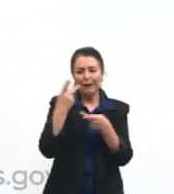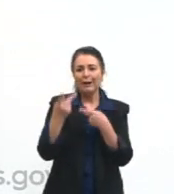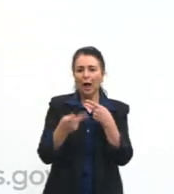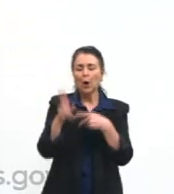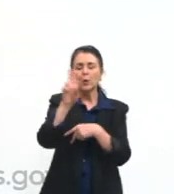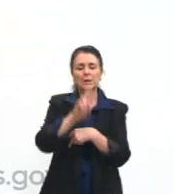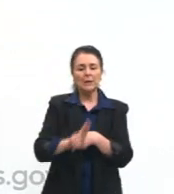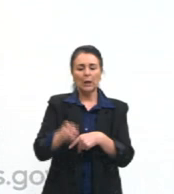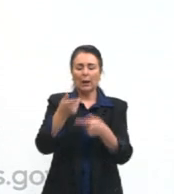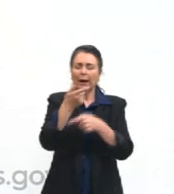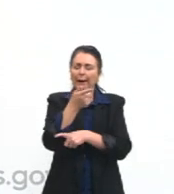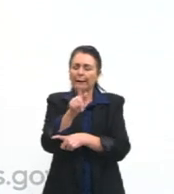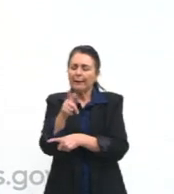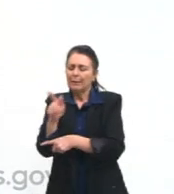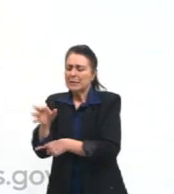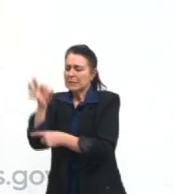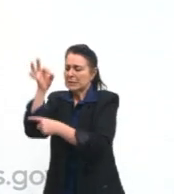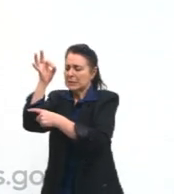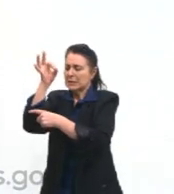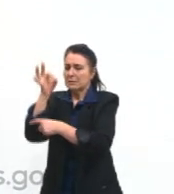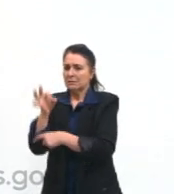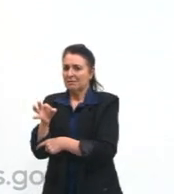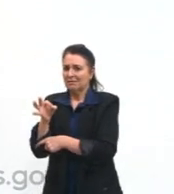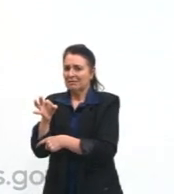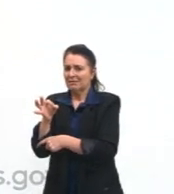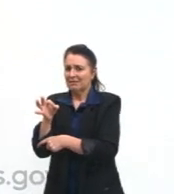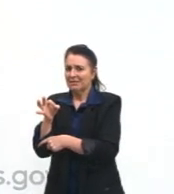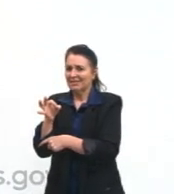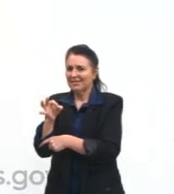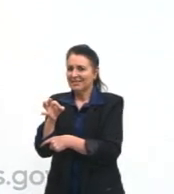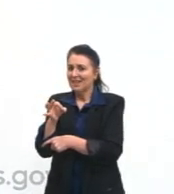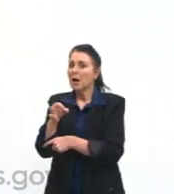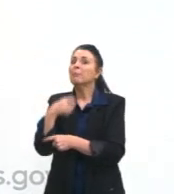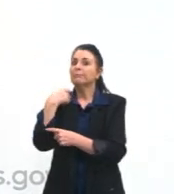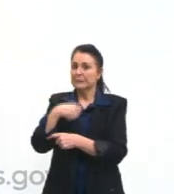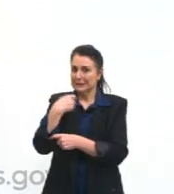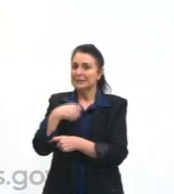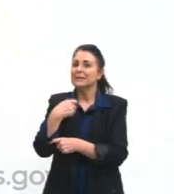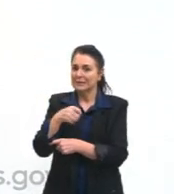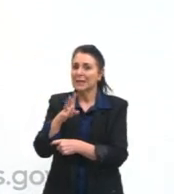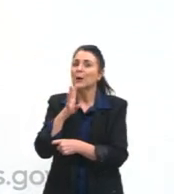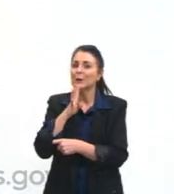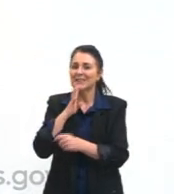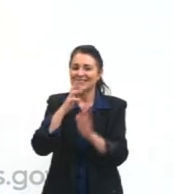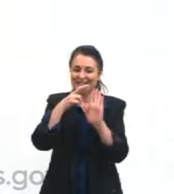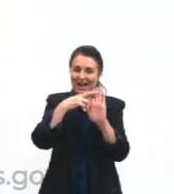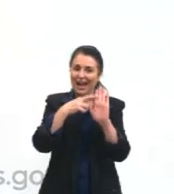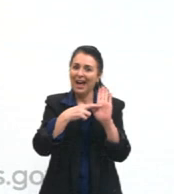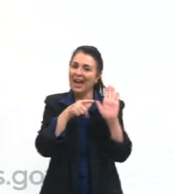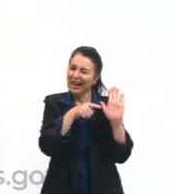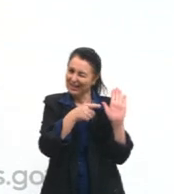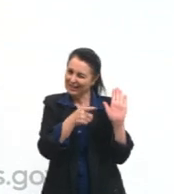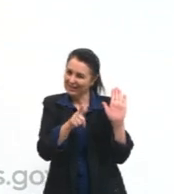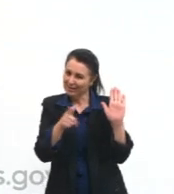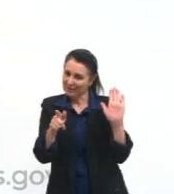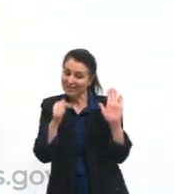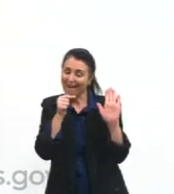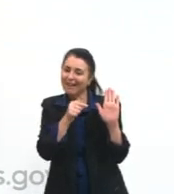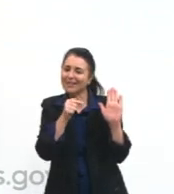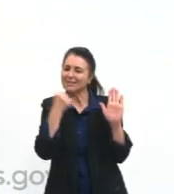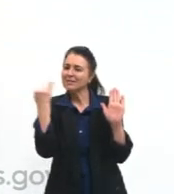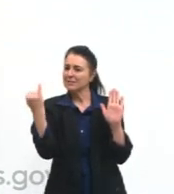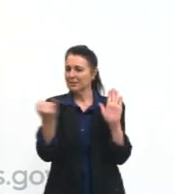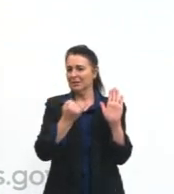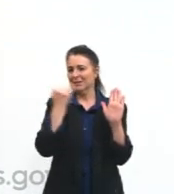gramática. E não, a gente precisa conhecer, sim, as regras gramaticais, porque elas são importantes e são